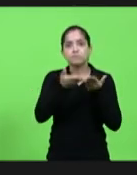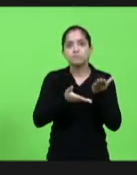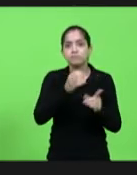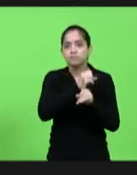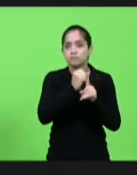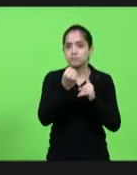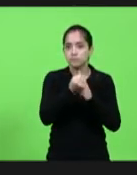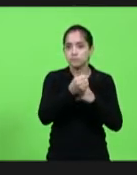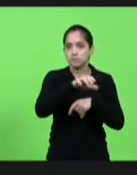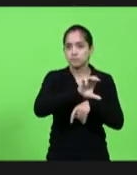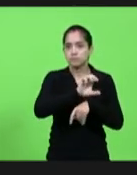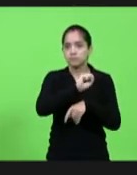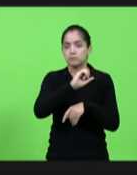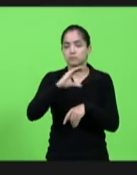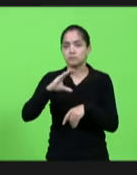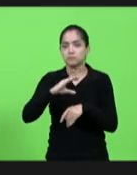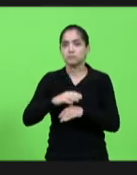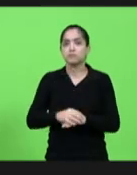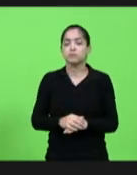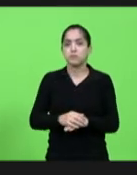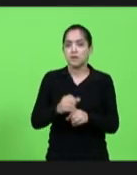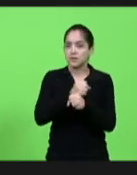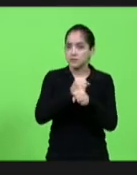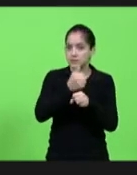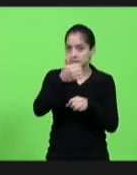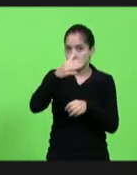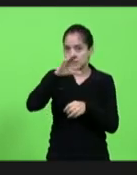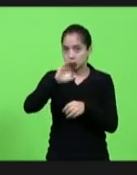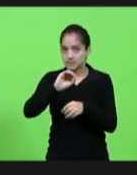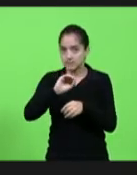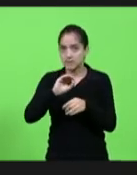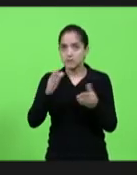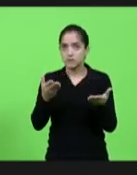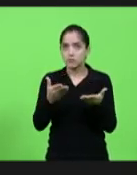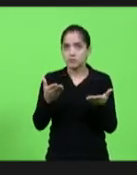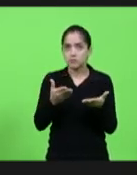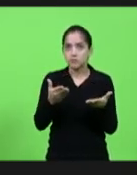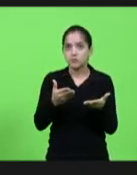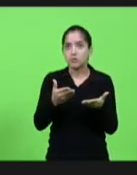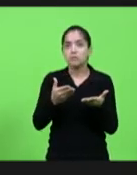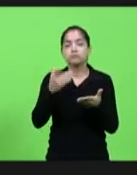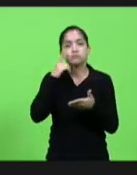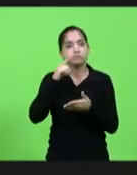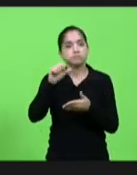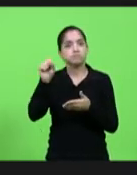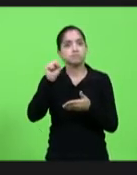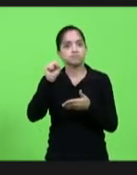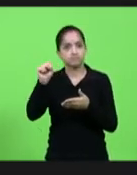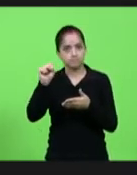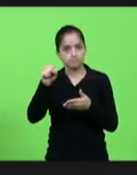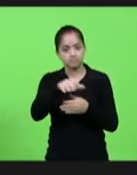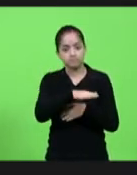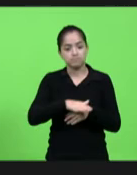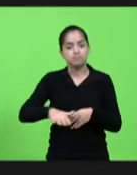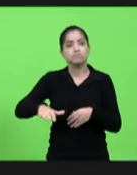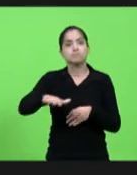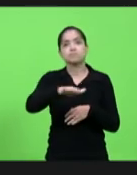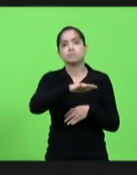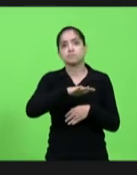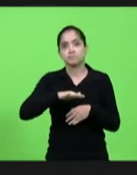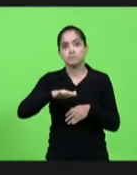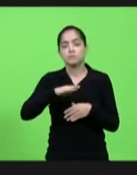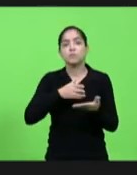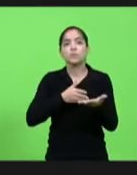Santa Catarina. Em dez anos de atuação, foram acumuladas conquistas relevantes para o setor, como a